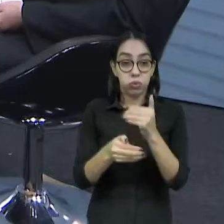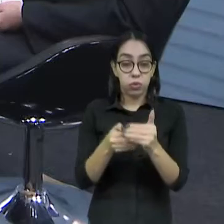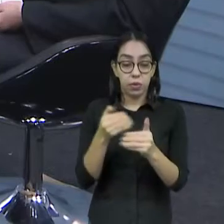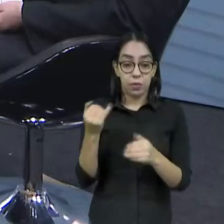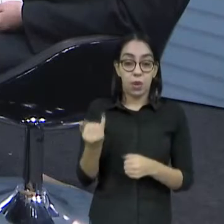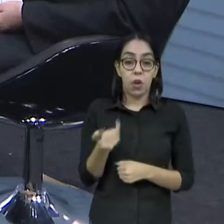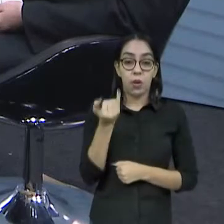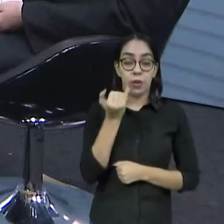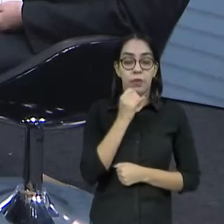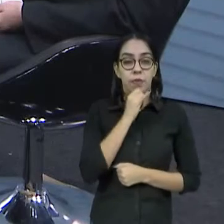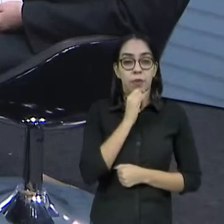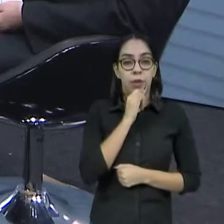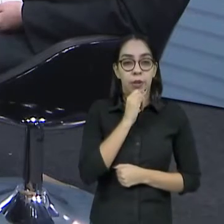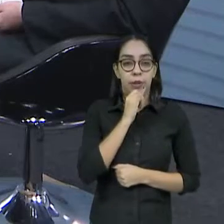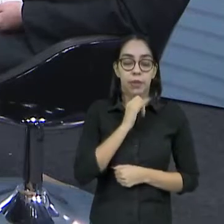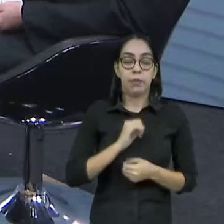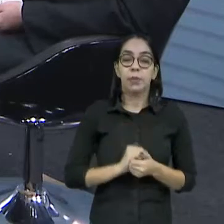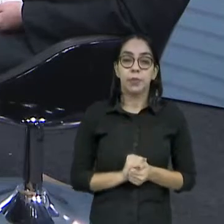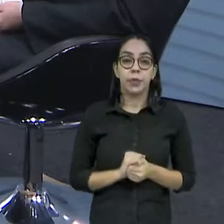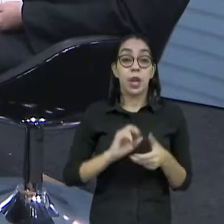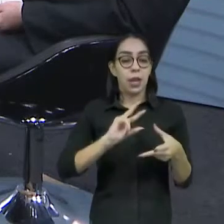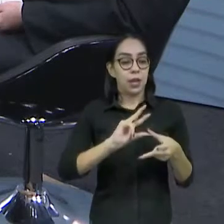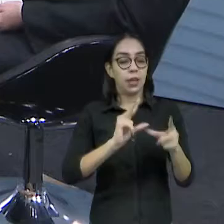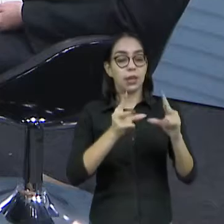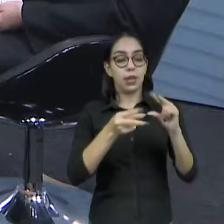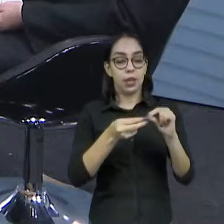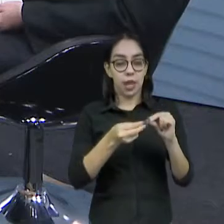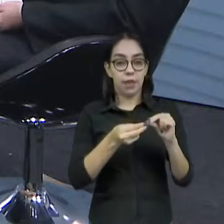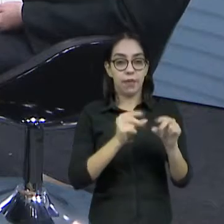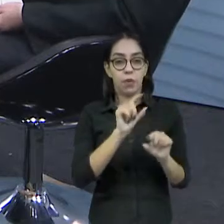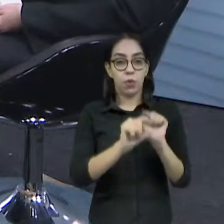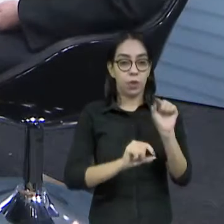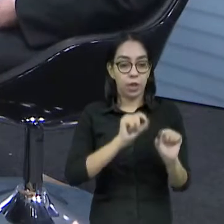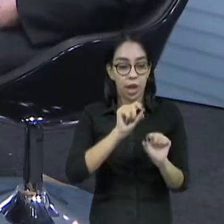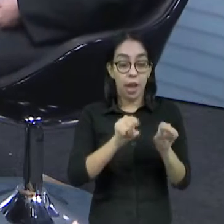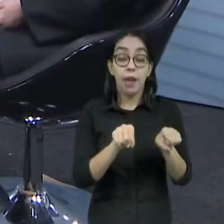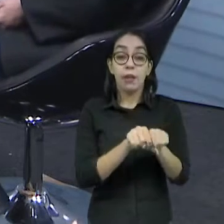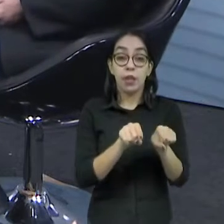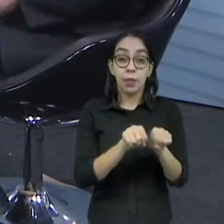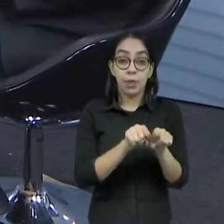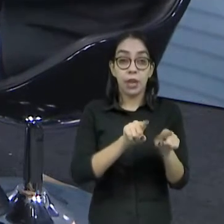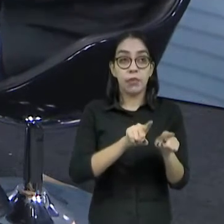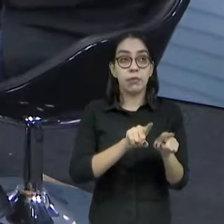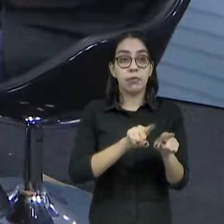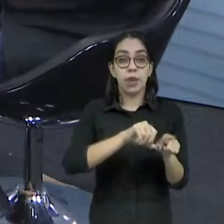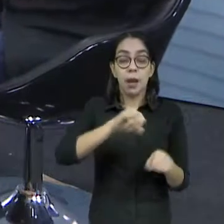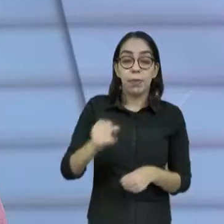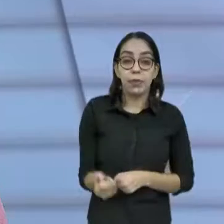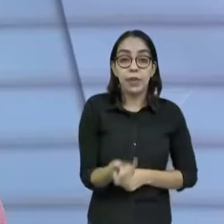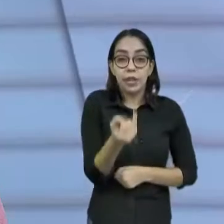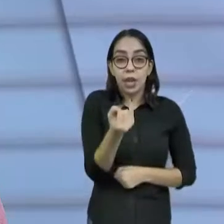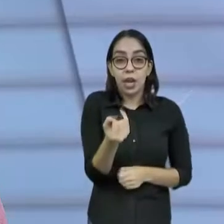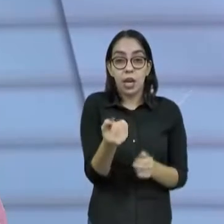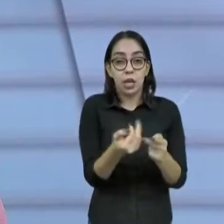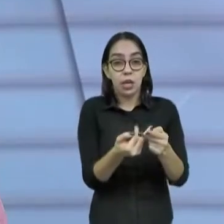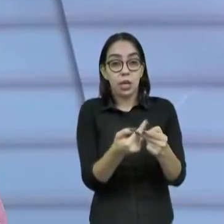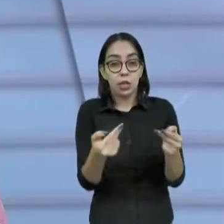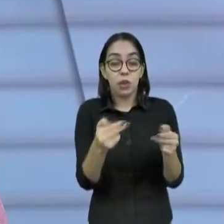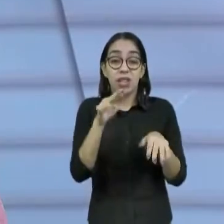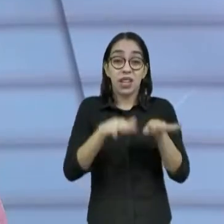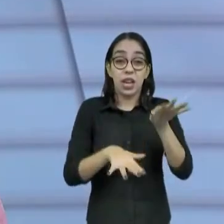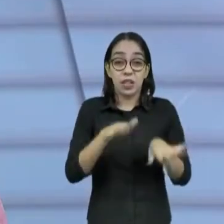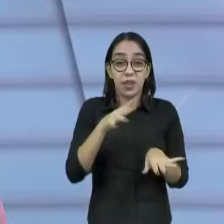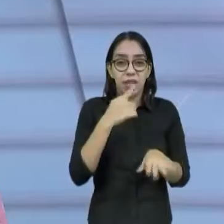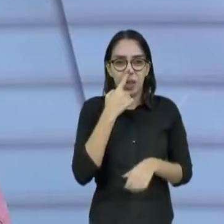gente fala de material reciclado, a gente fala de potencial matéria-prima, a gente fala de recurso, que muitas vezes é jogado fora.